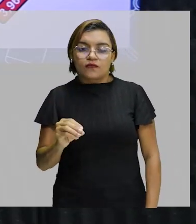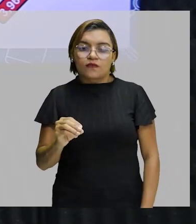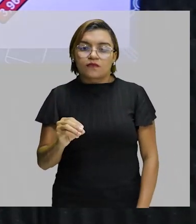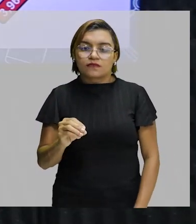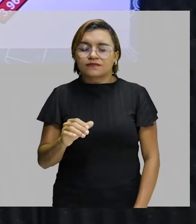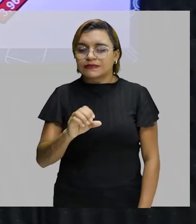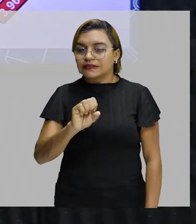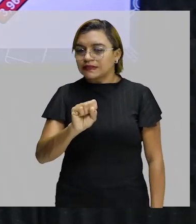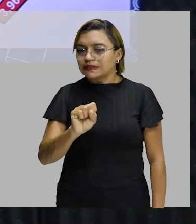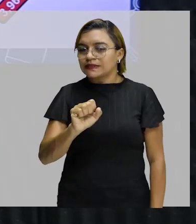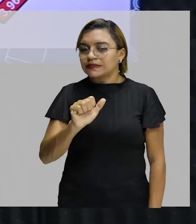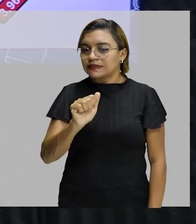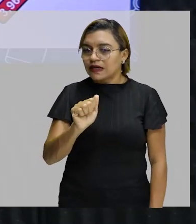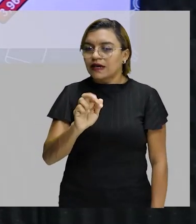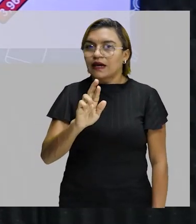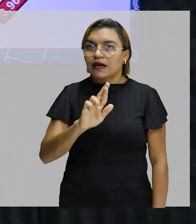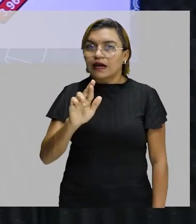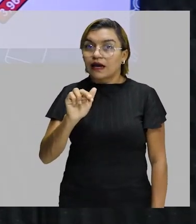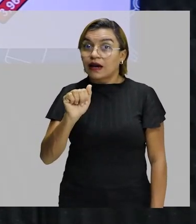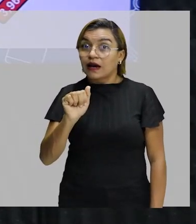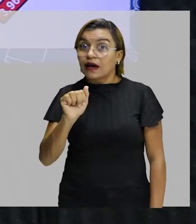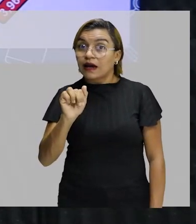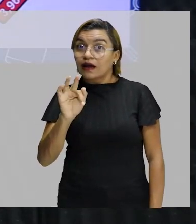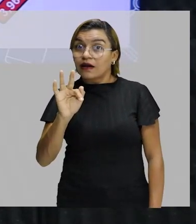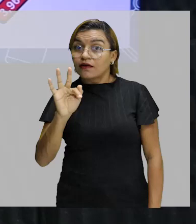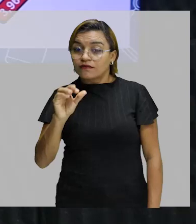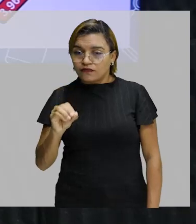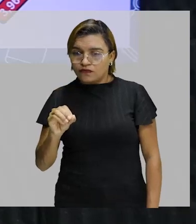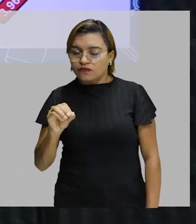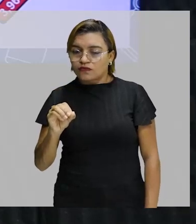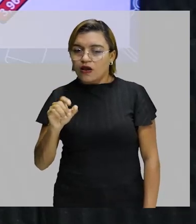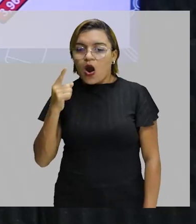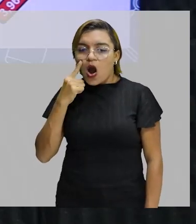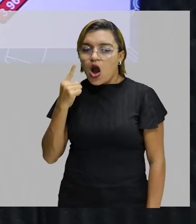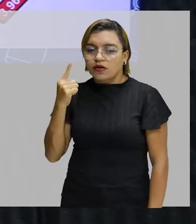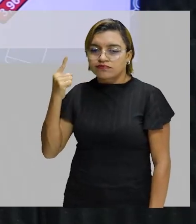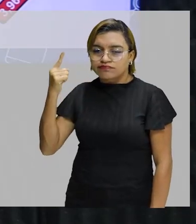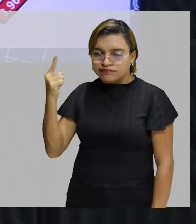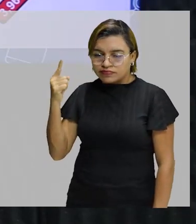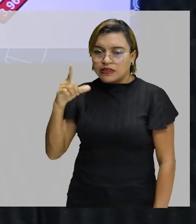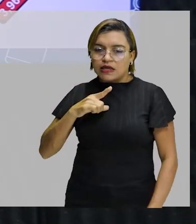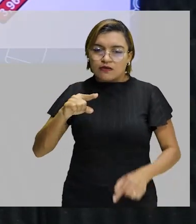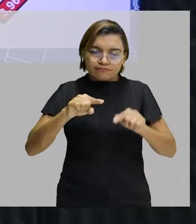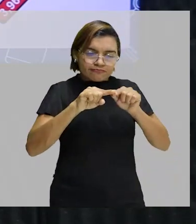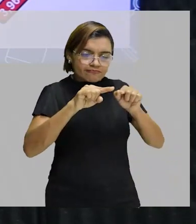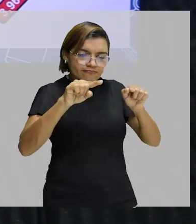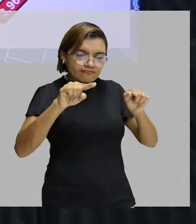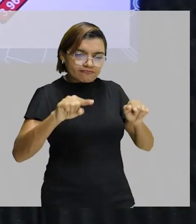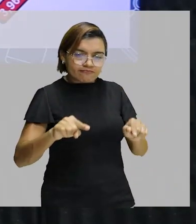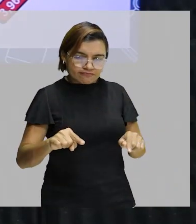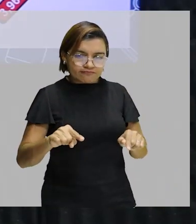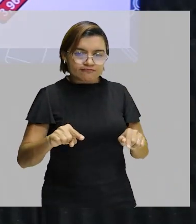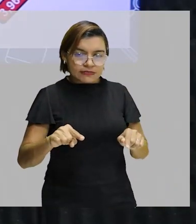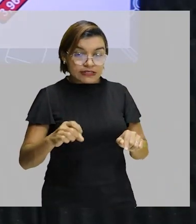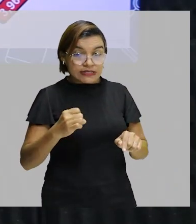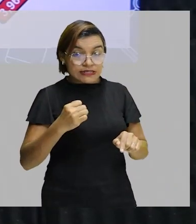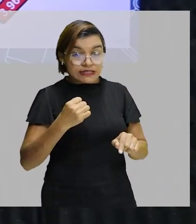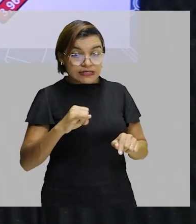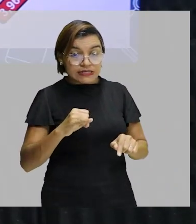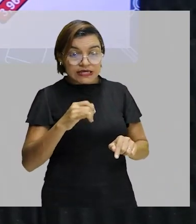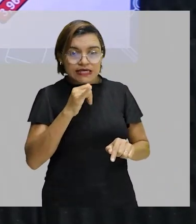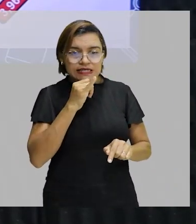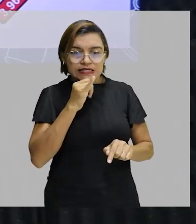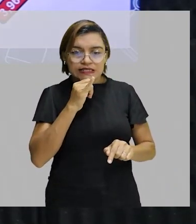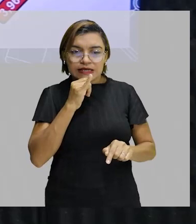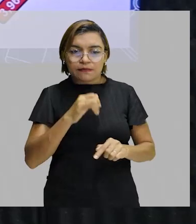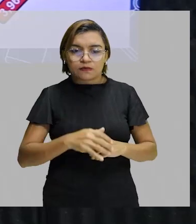derrubar. eu toquei o sarrafo, mas eu tive a sorte dele manter-se ali naquele suporte, o salto é validado. E não tem